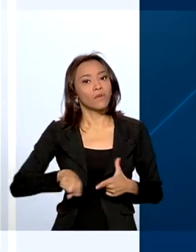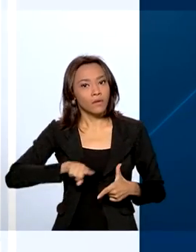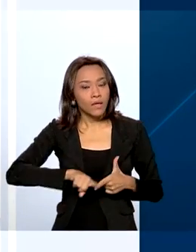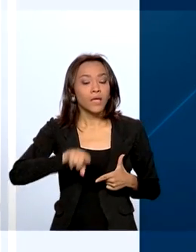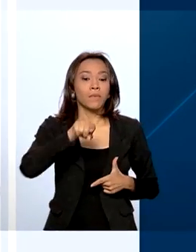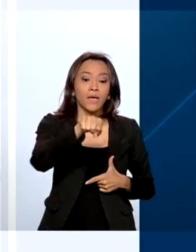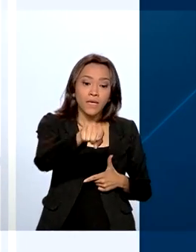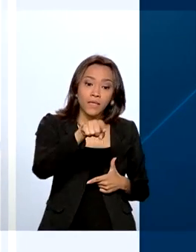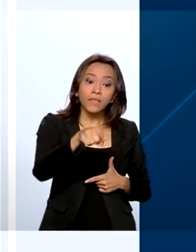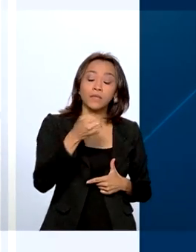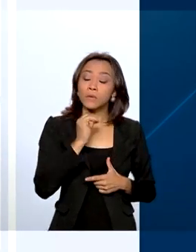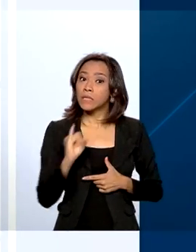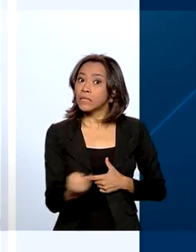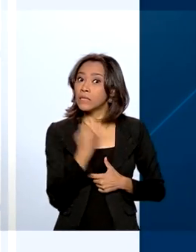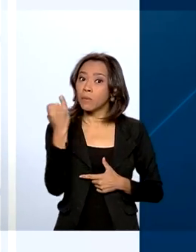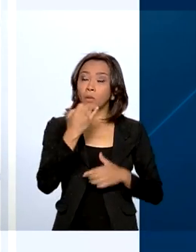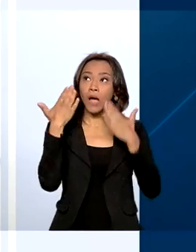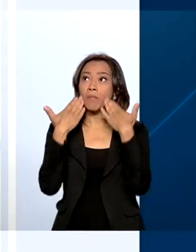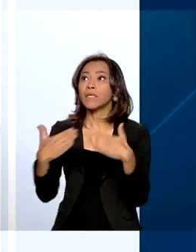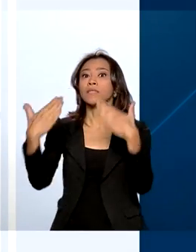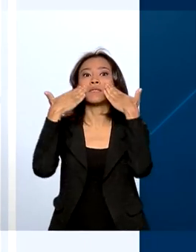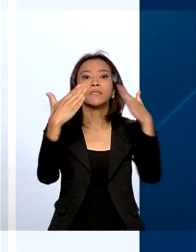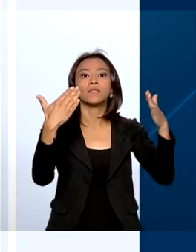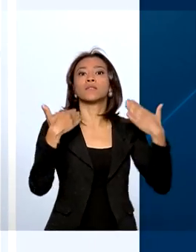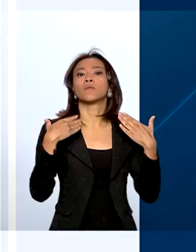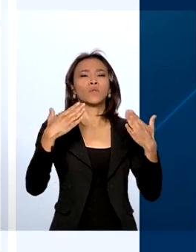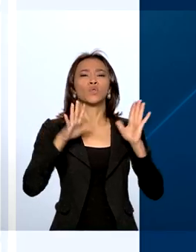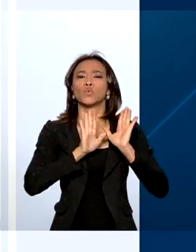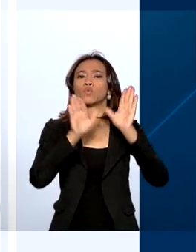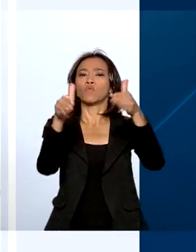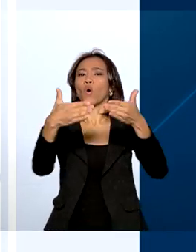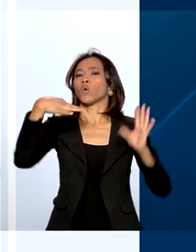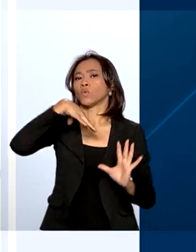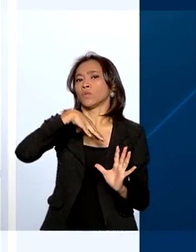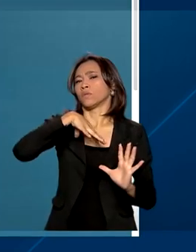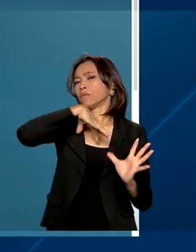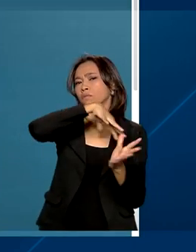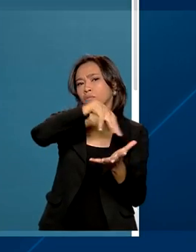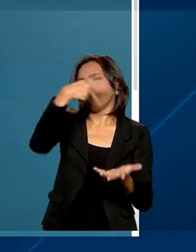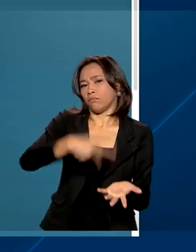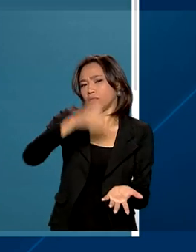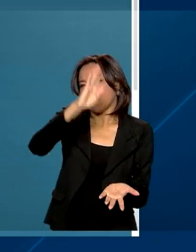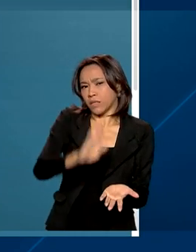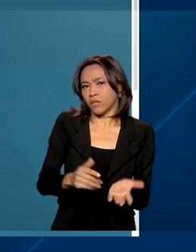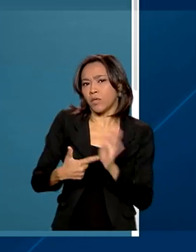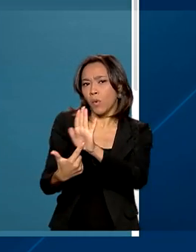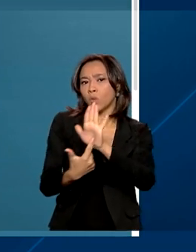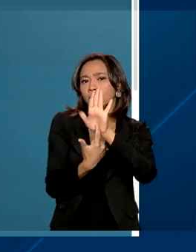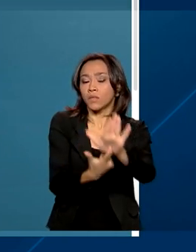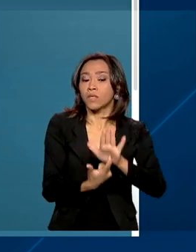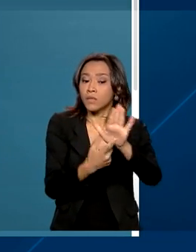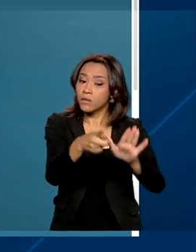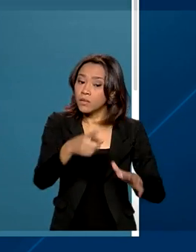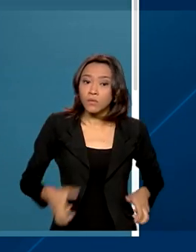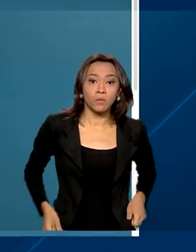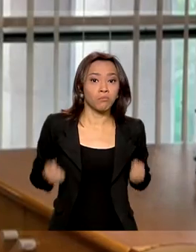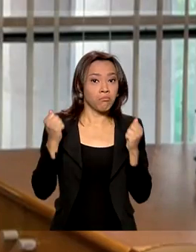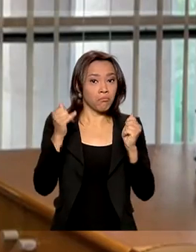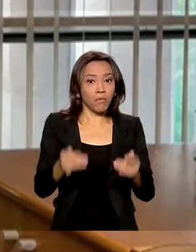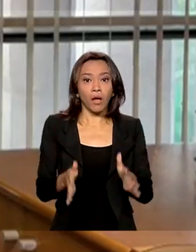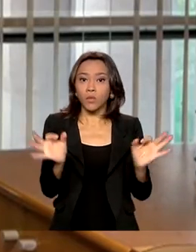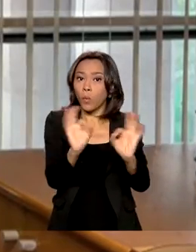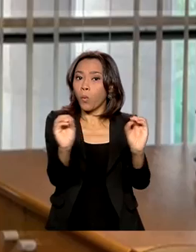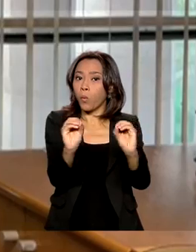nos fóruns internacionais na solução eficiente de conflitos de consumo sem custos para o consumidor.